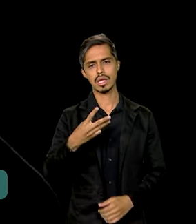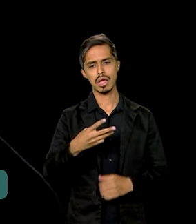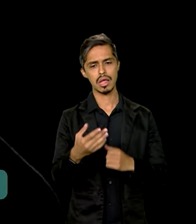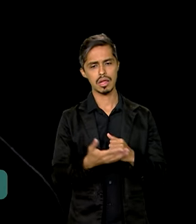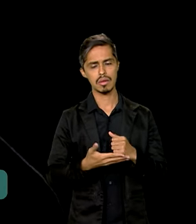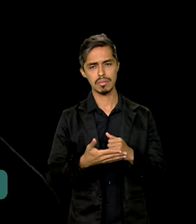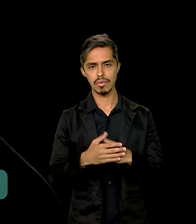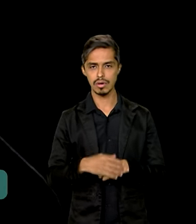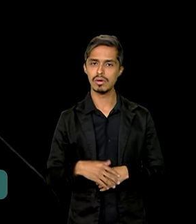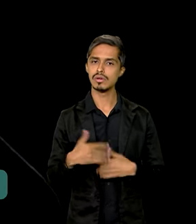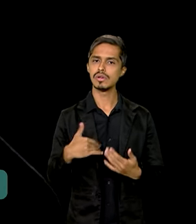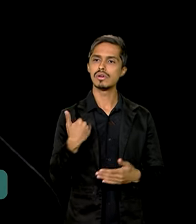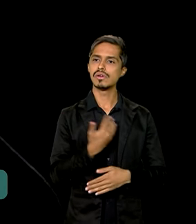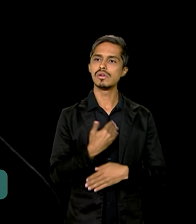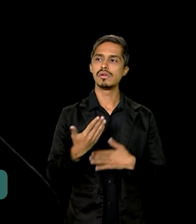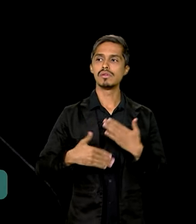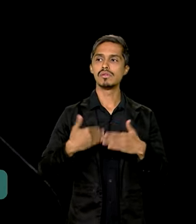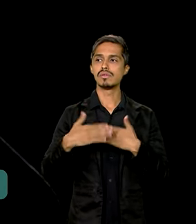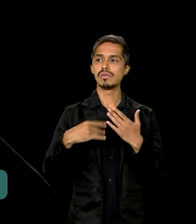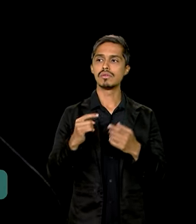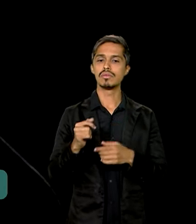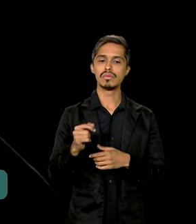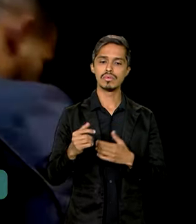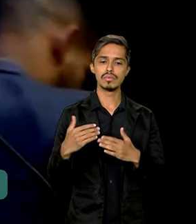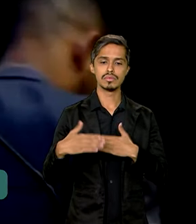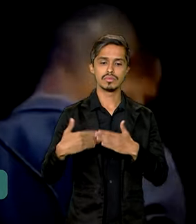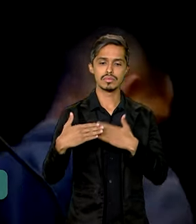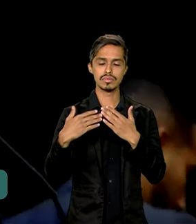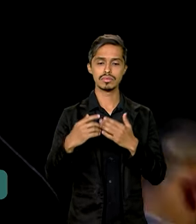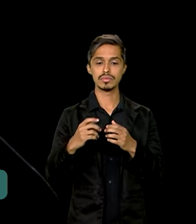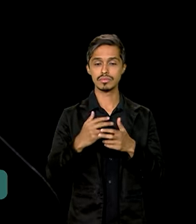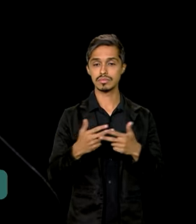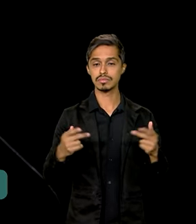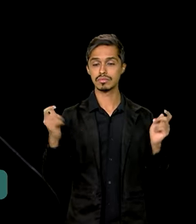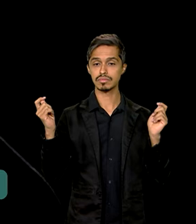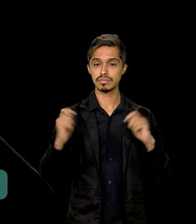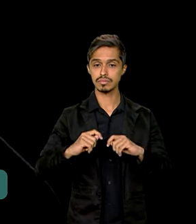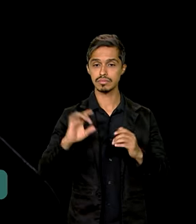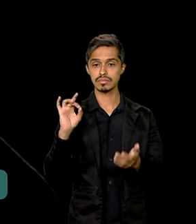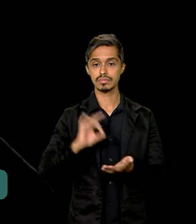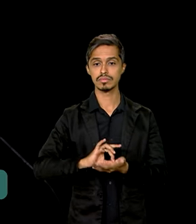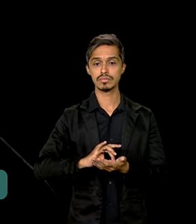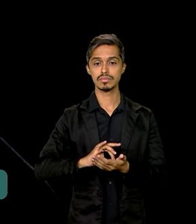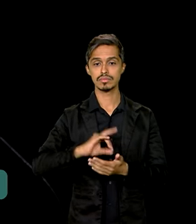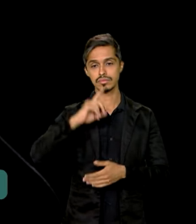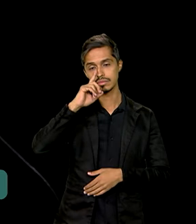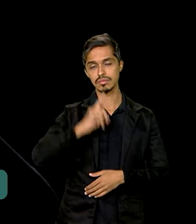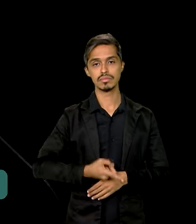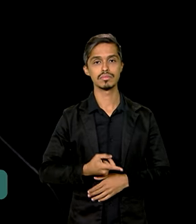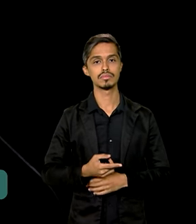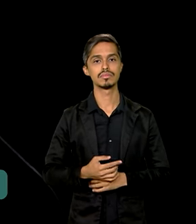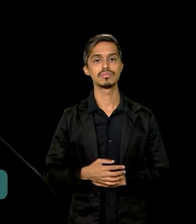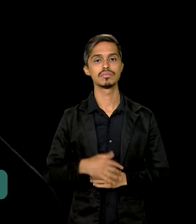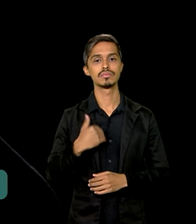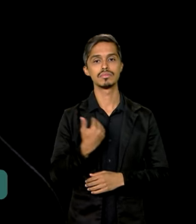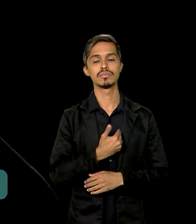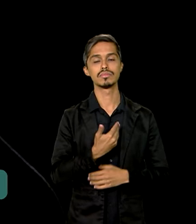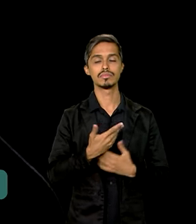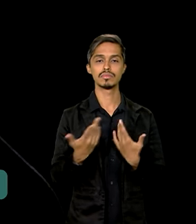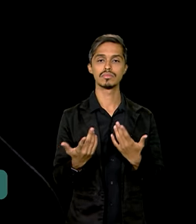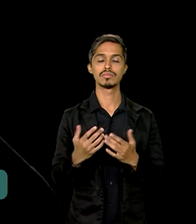É como se nós estivéssemos avançando aos poucos para aquilo que pode, efetivamente, ordenar as nossas